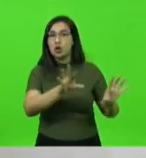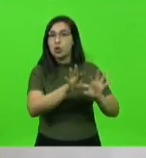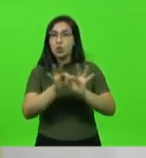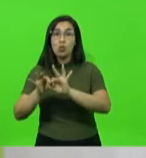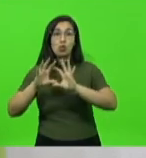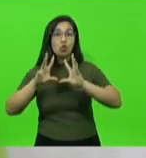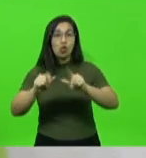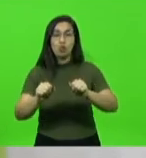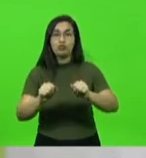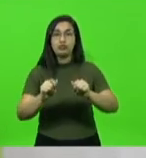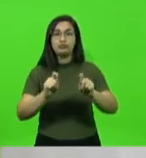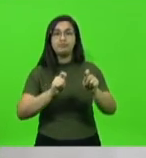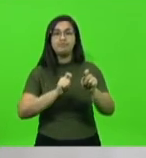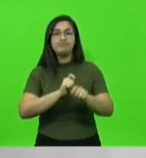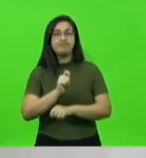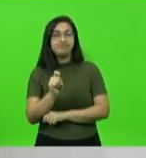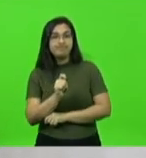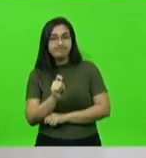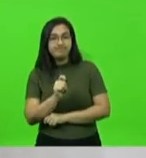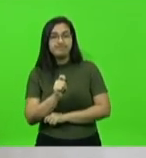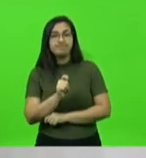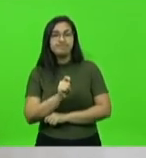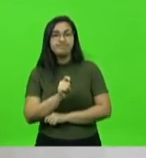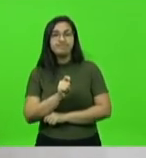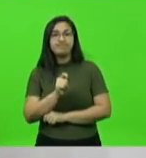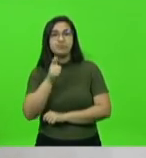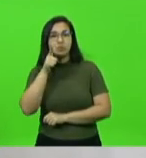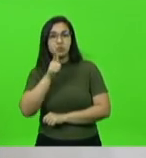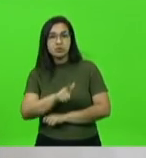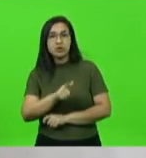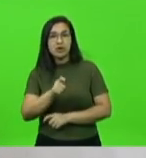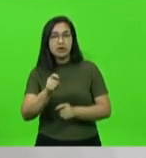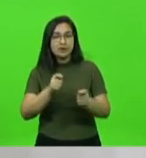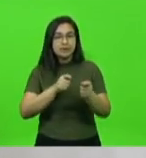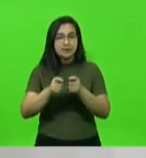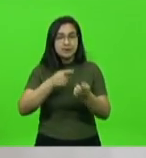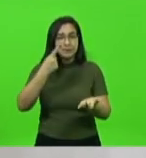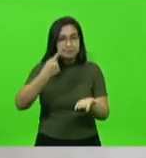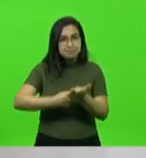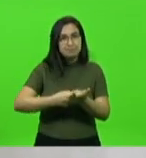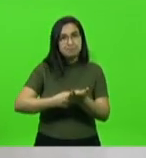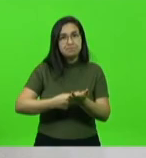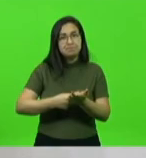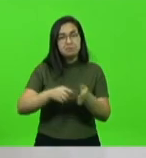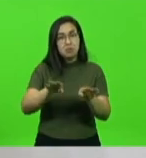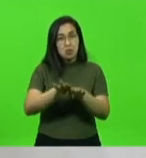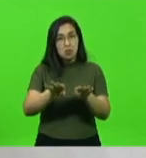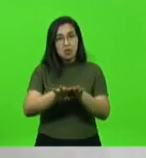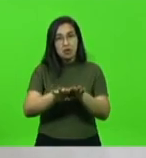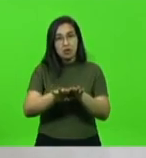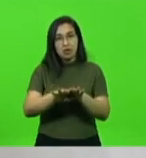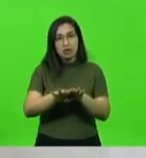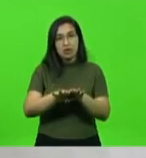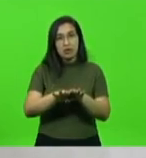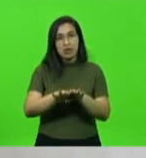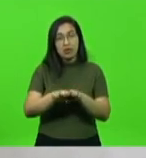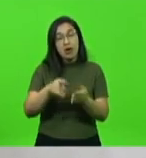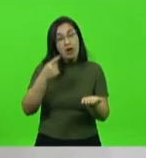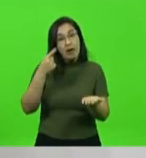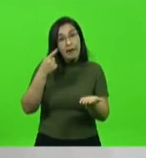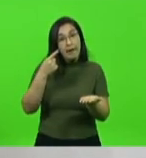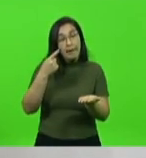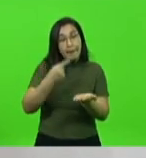para chegarem a essa negociação. Não ficou no índice que foi esperado,